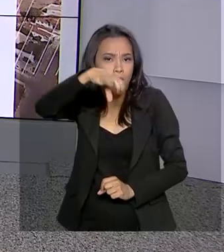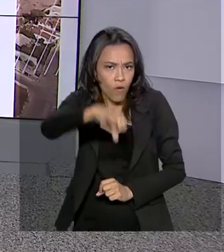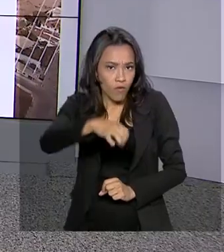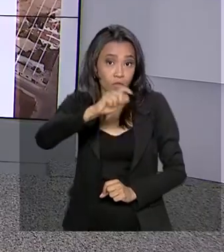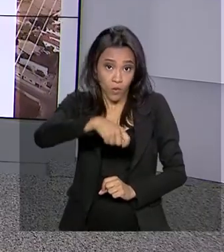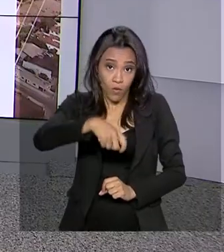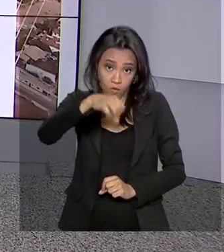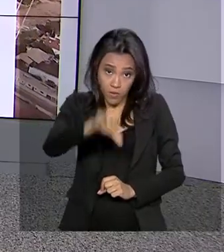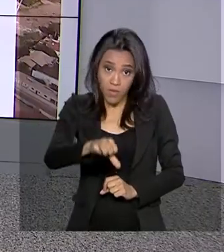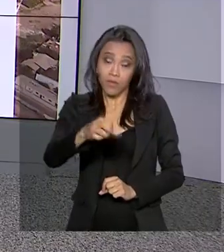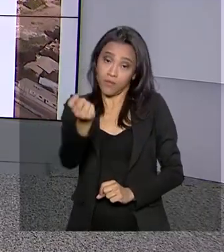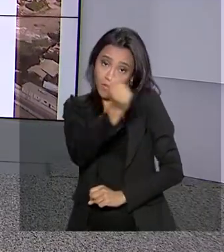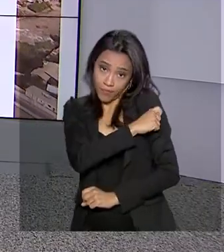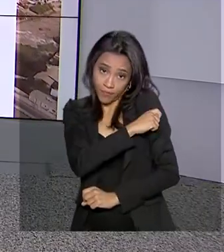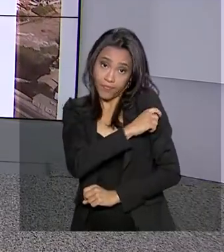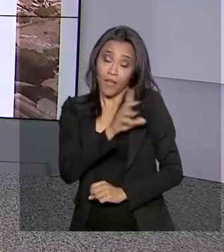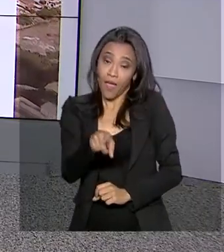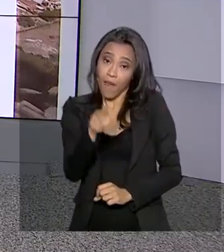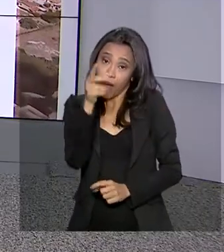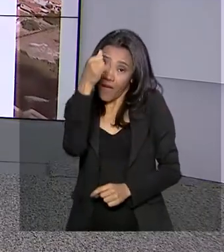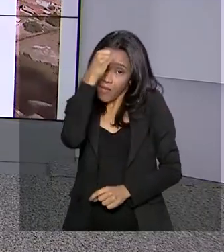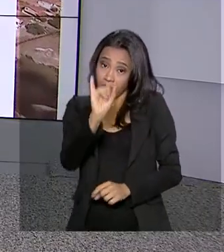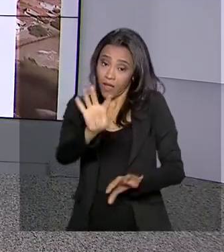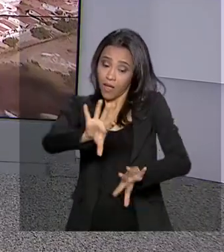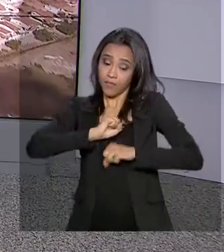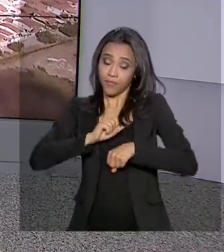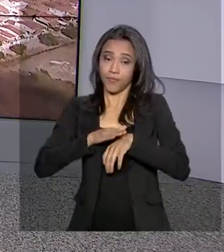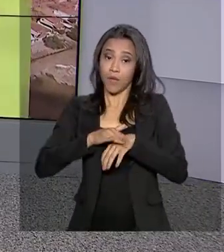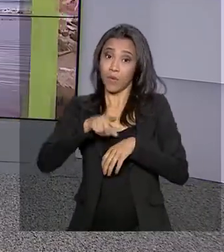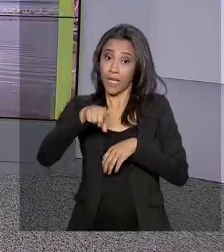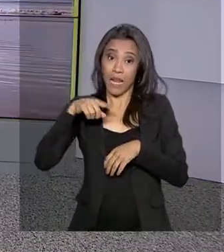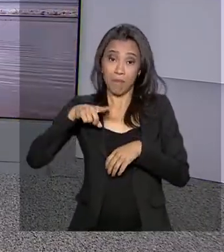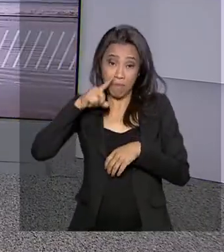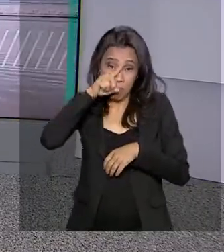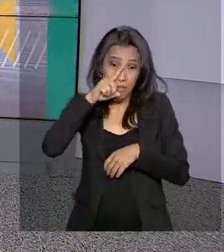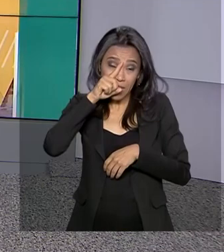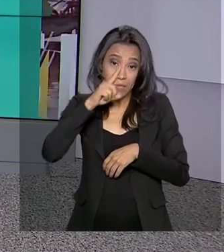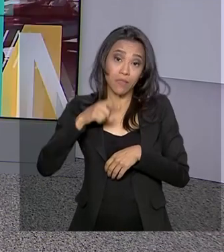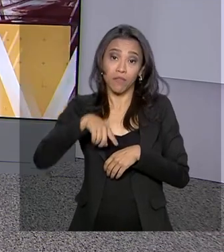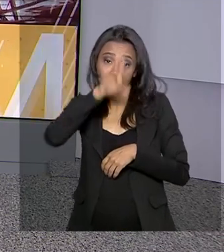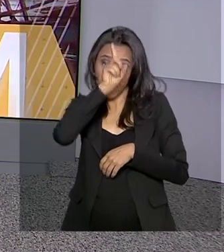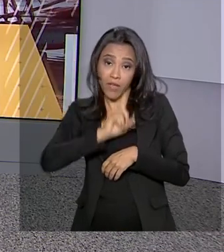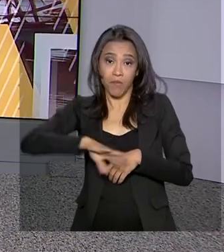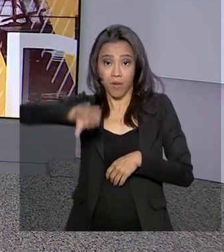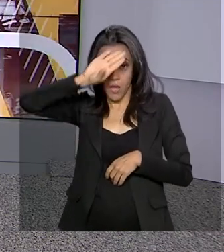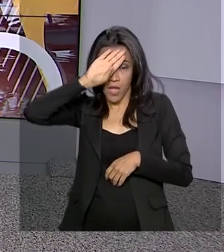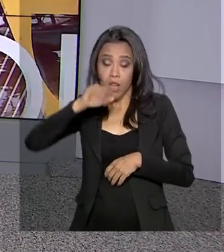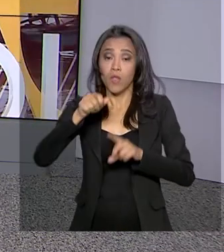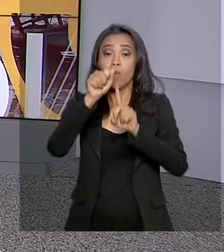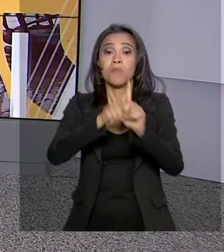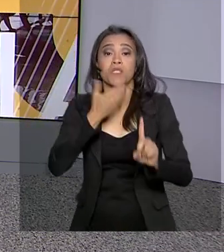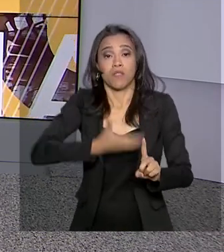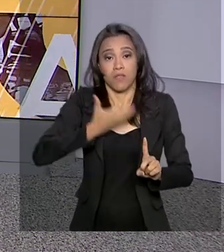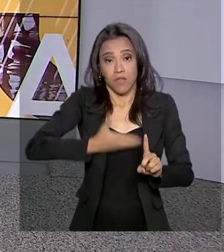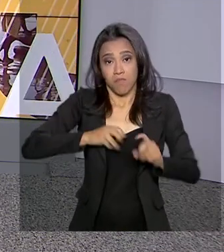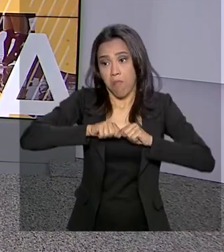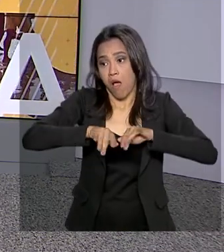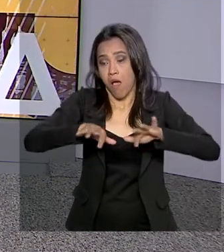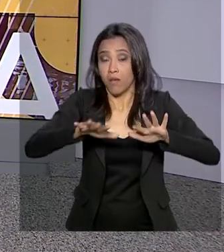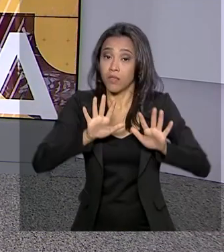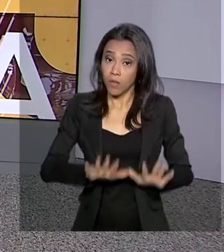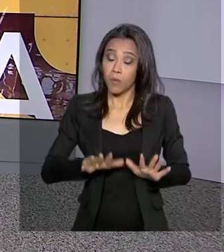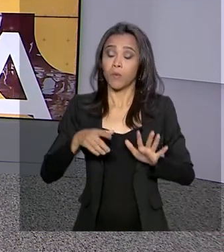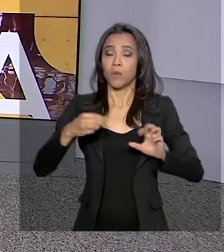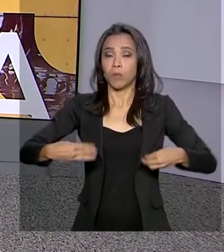A medida é preventiva, já que o período de maior risco da febre amarela na região é a partir de dezembro. Além disso, o Ministério da Saúde pretende,